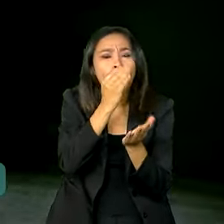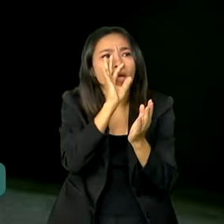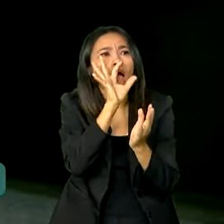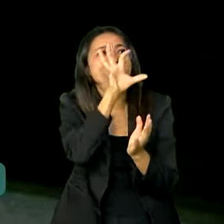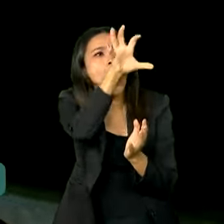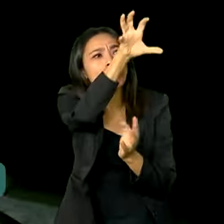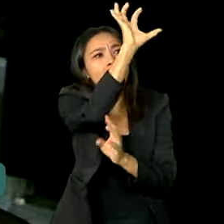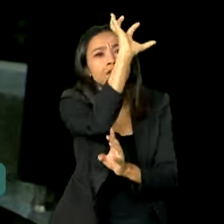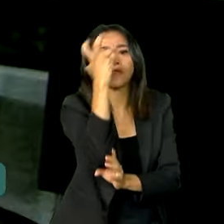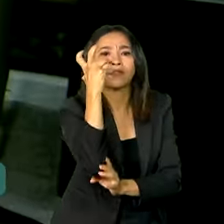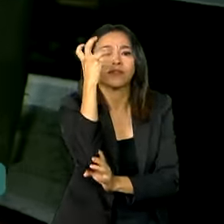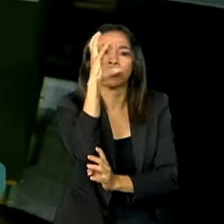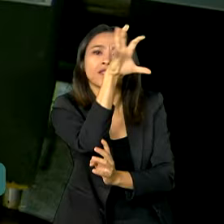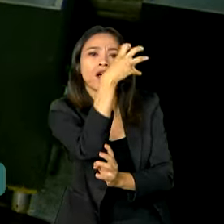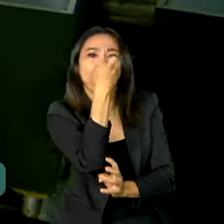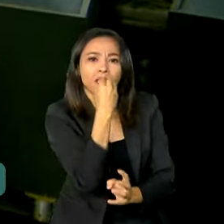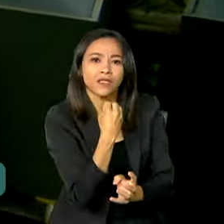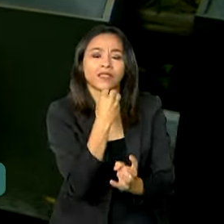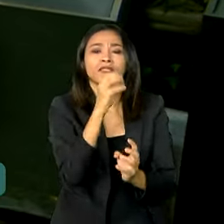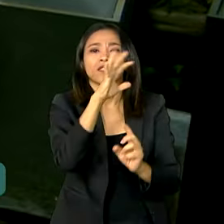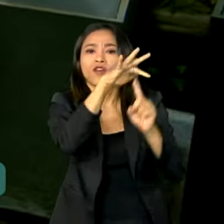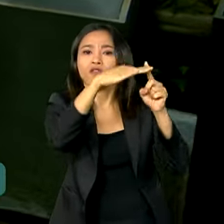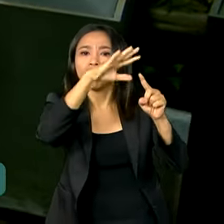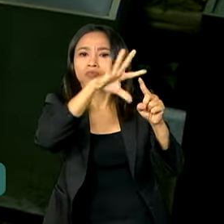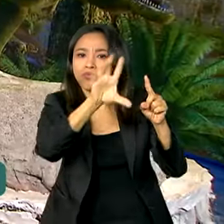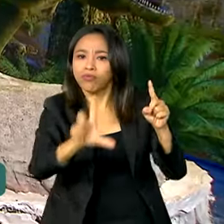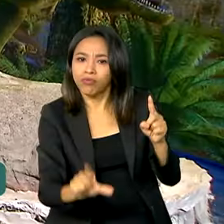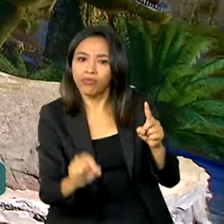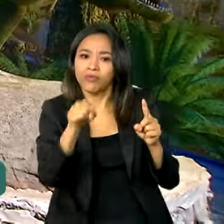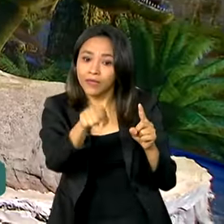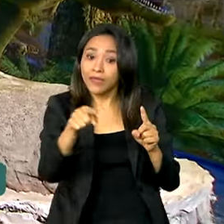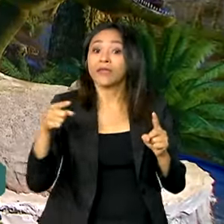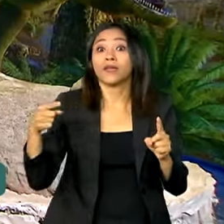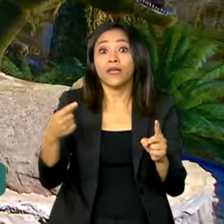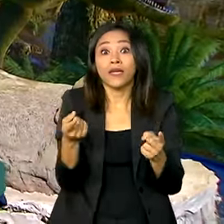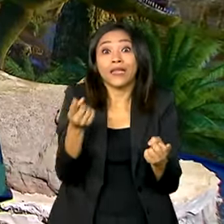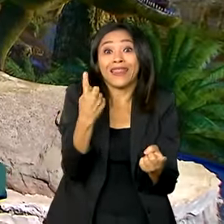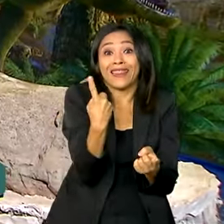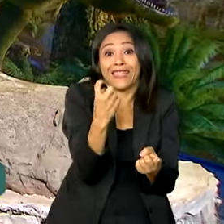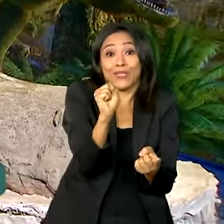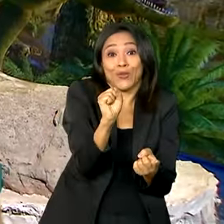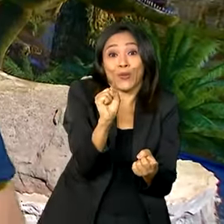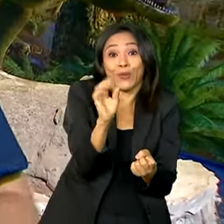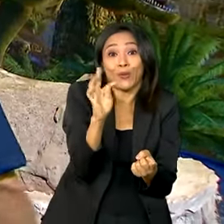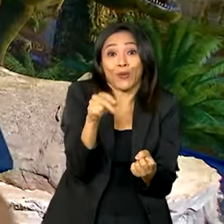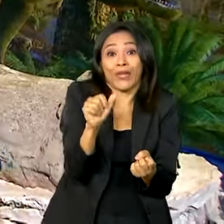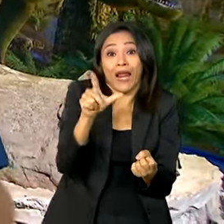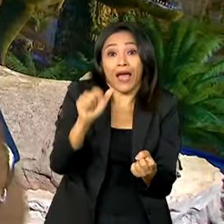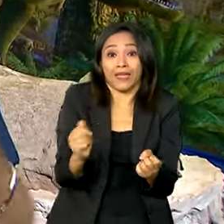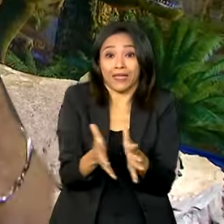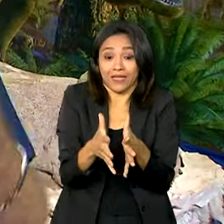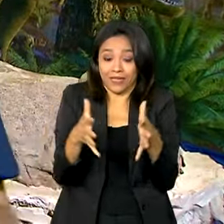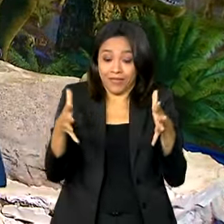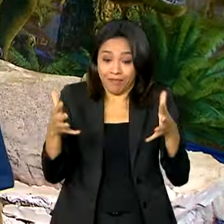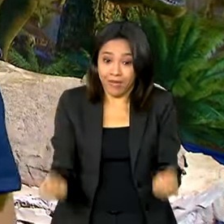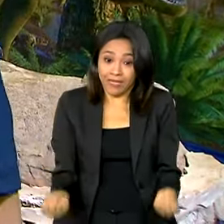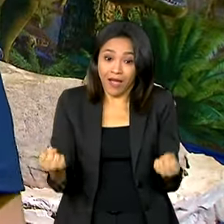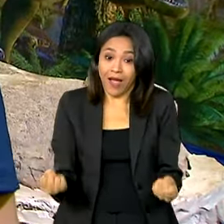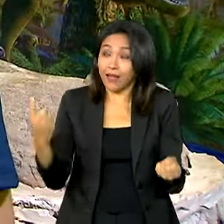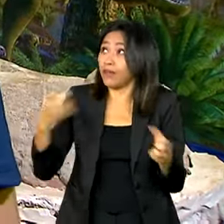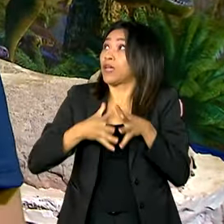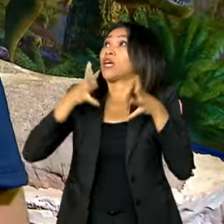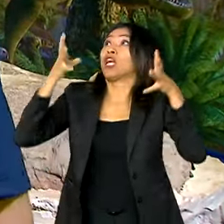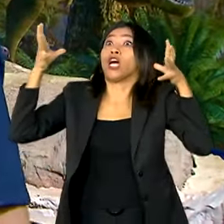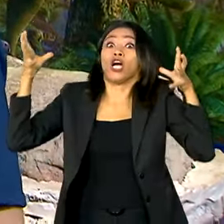plantas e pesava, em média, 18 toneladas. Esse férmico diz muito sobre o tamanho dele, o tamanho que é bem assustador,